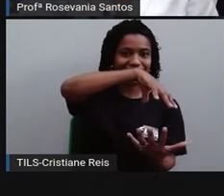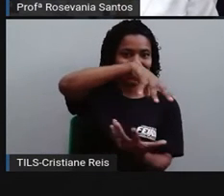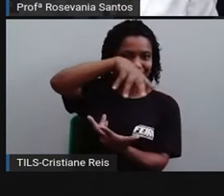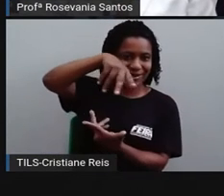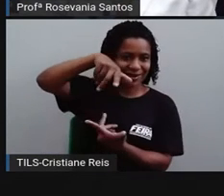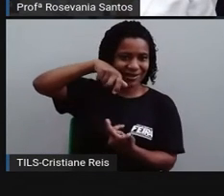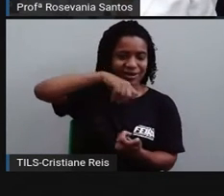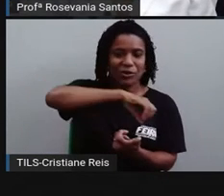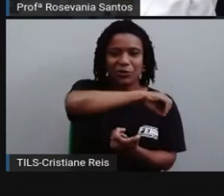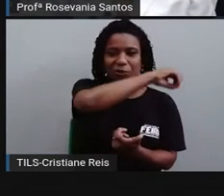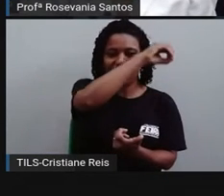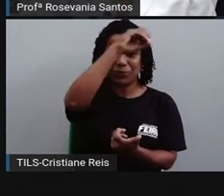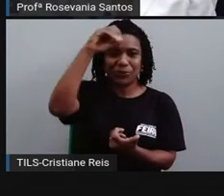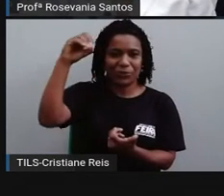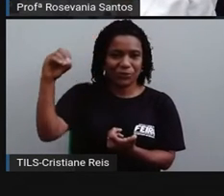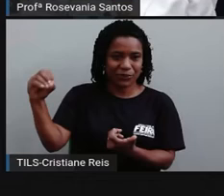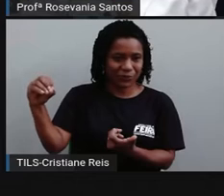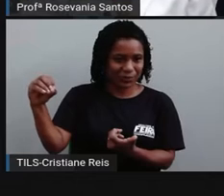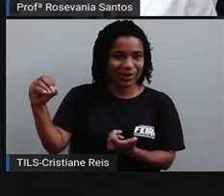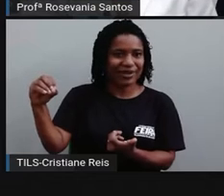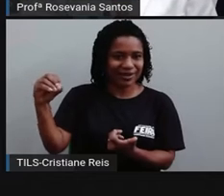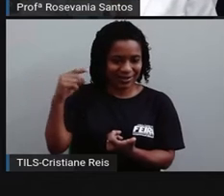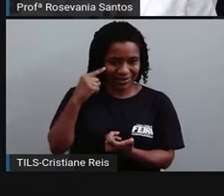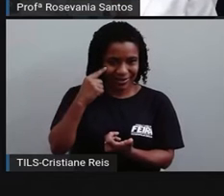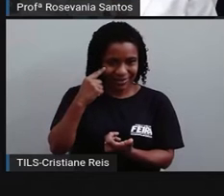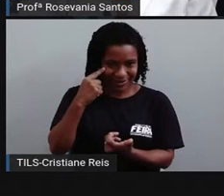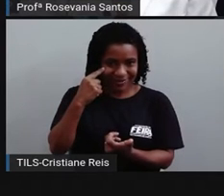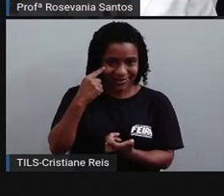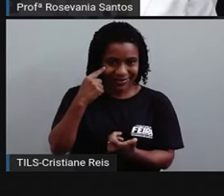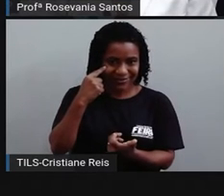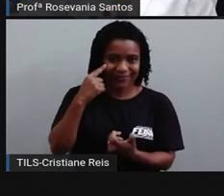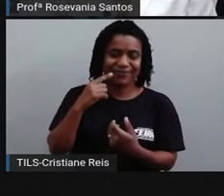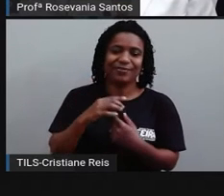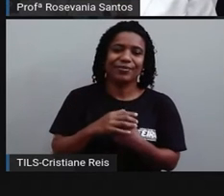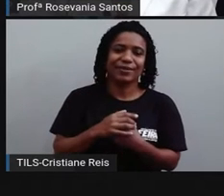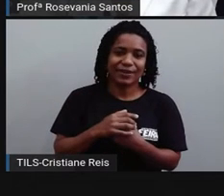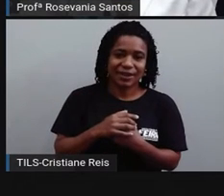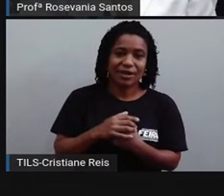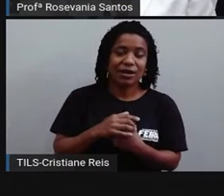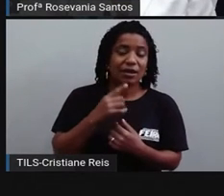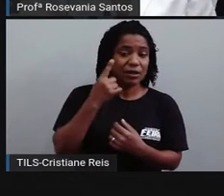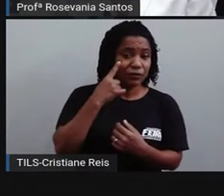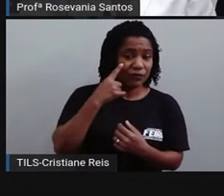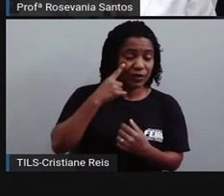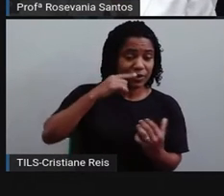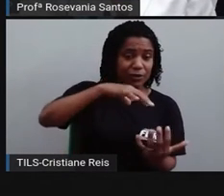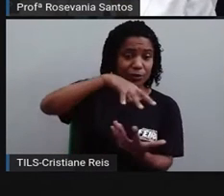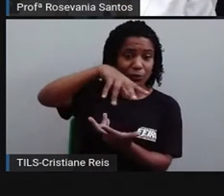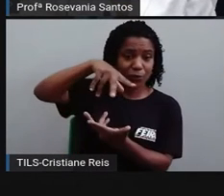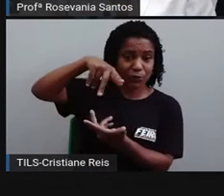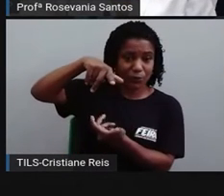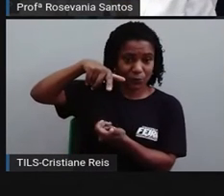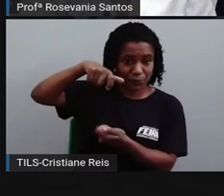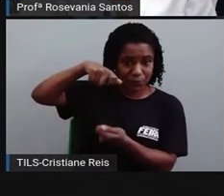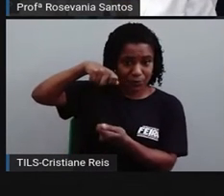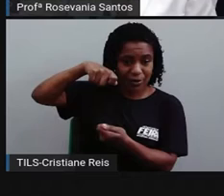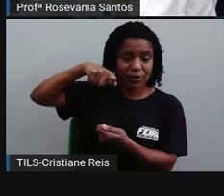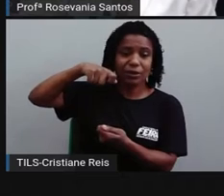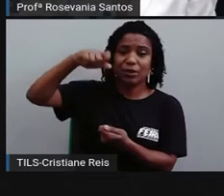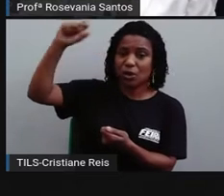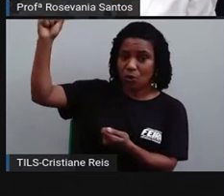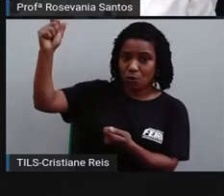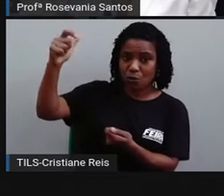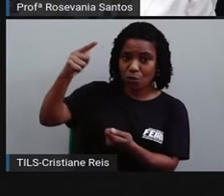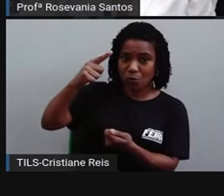Ele tem uma consequência principal. Eu tenho o período iluminado, que eu chamo de dia, e o